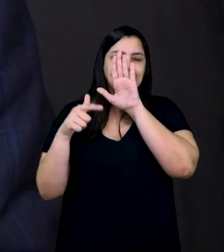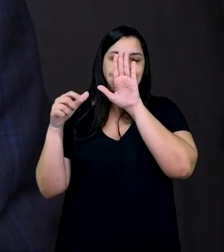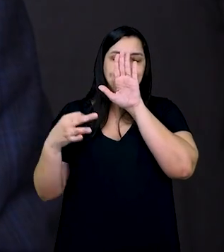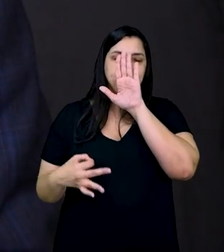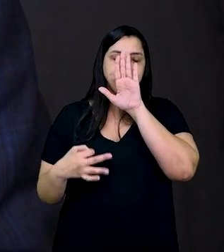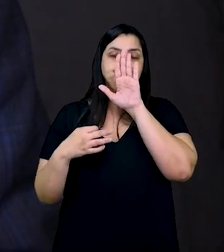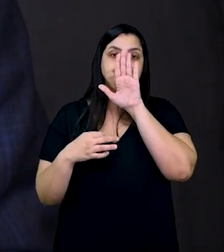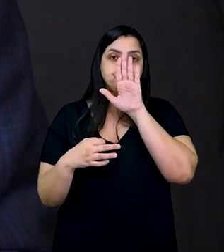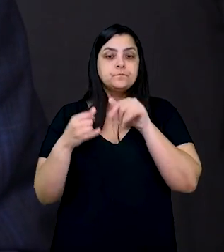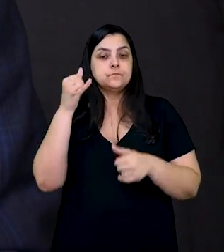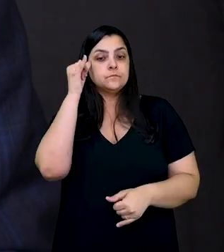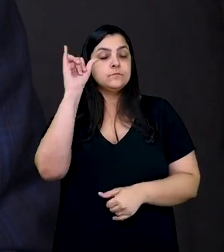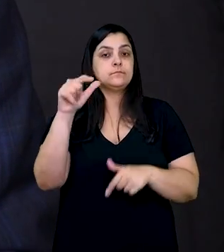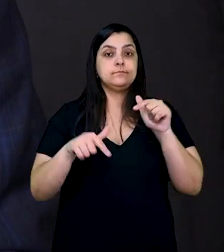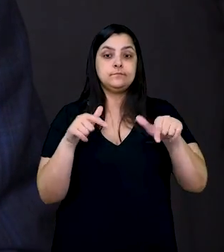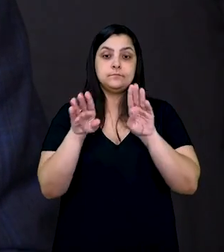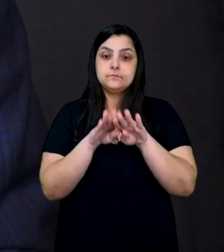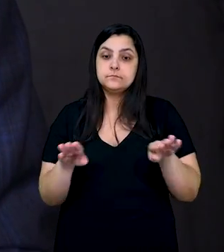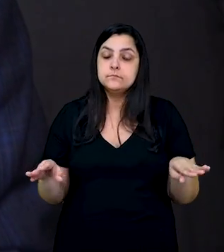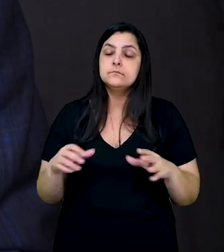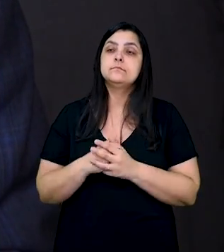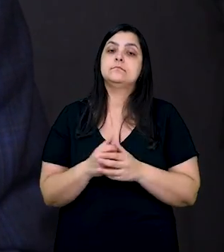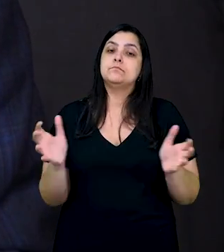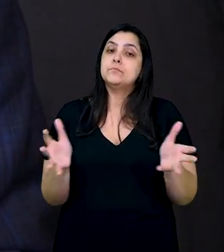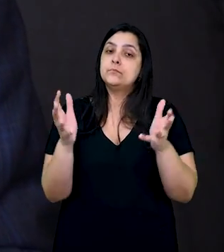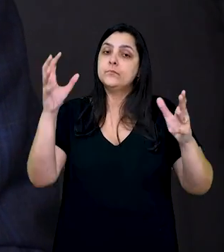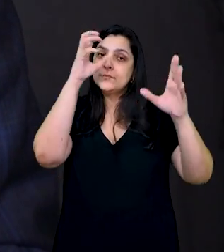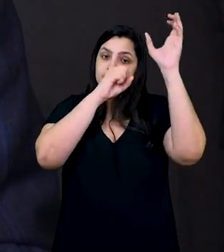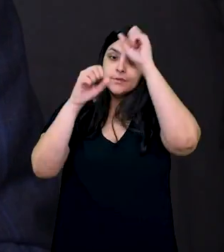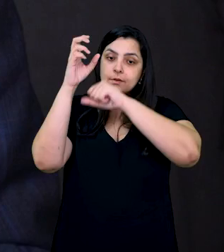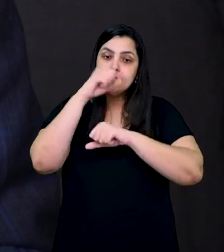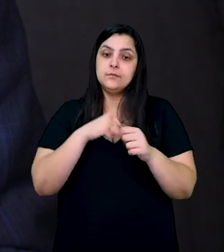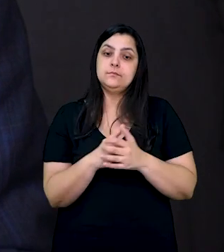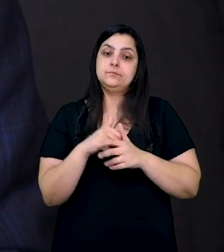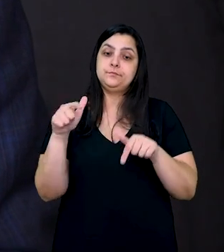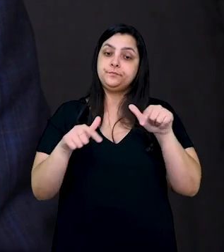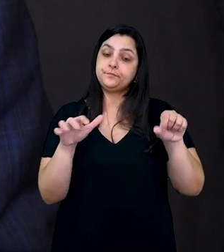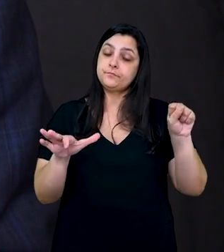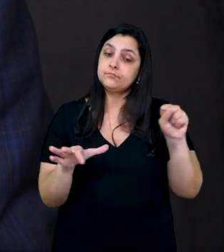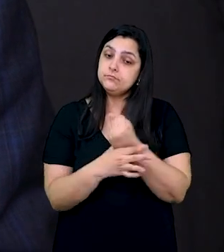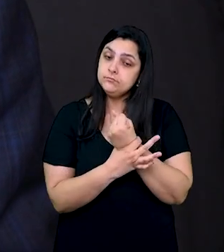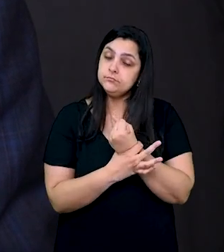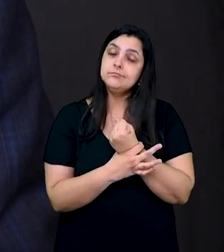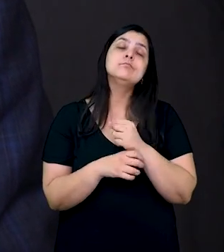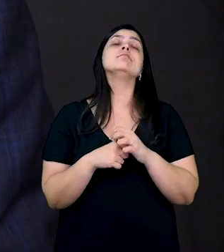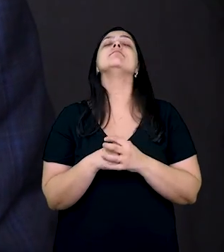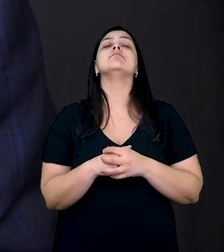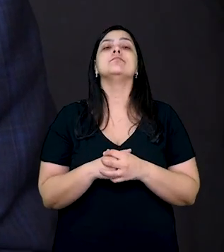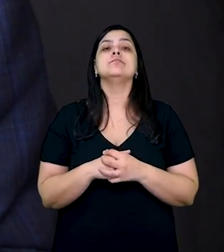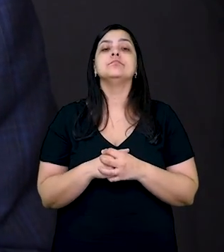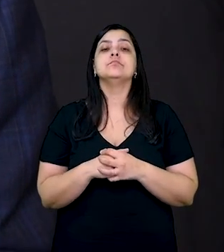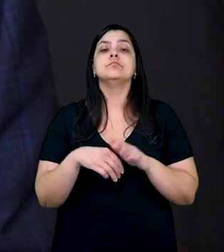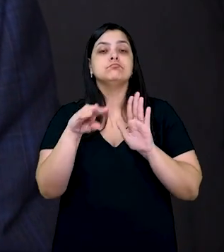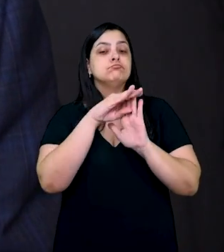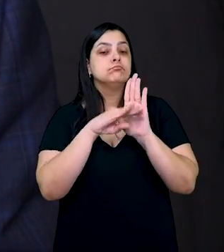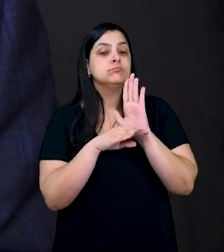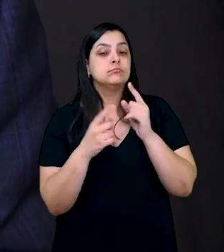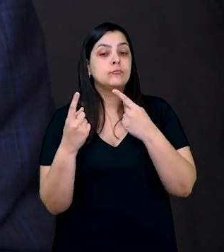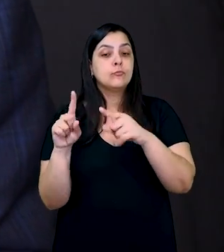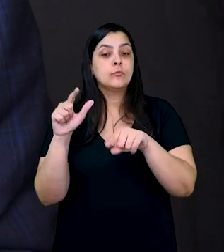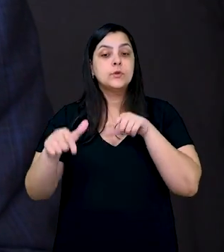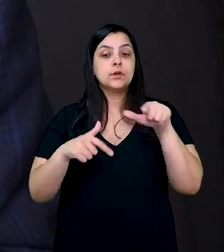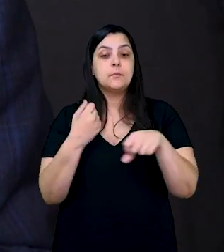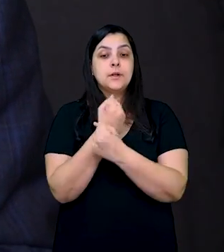trabalho decente, o Programa de Combate ao Trabalho Infantil e Promoção da Aprendizagem, o Programa Trabalho Seguro, o